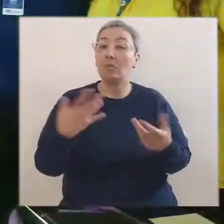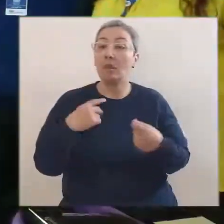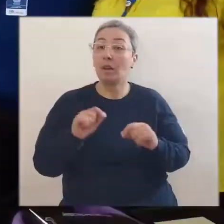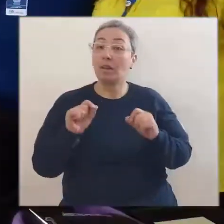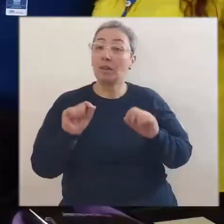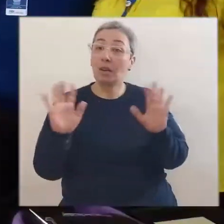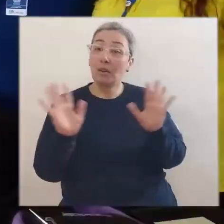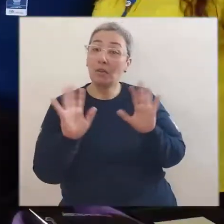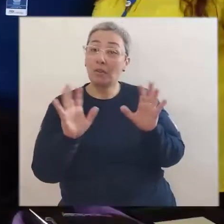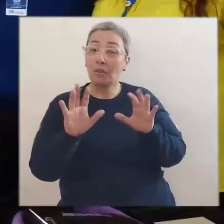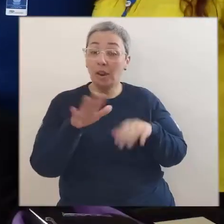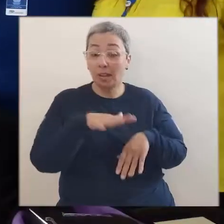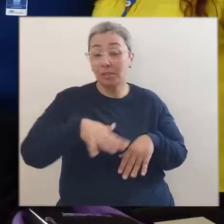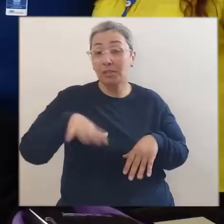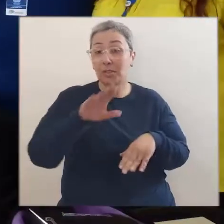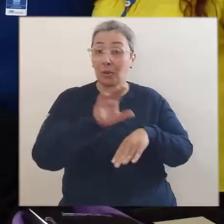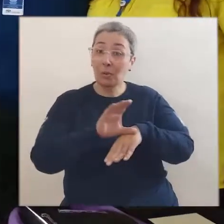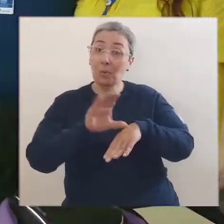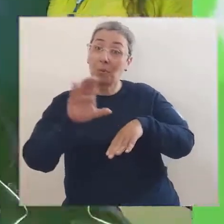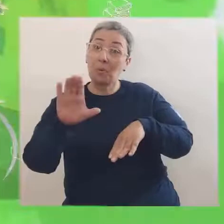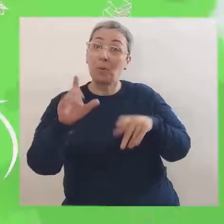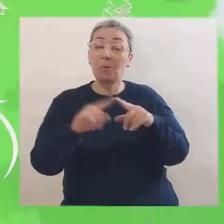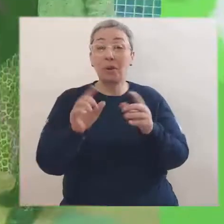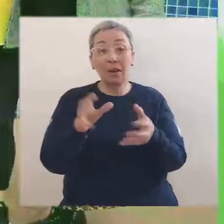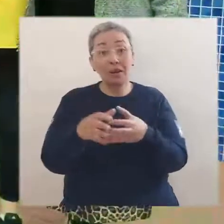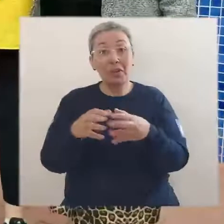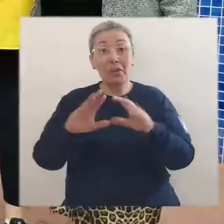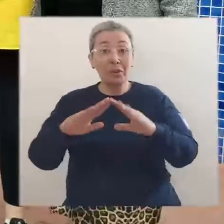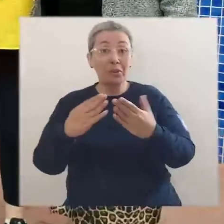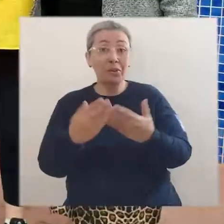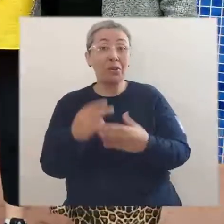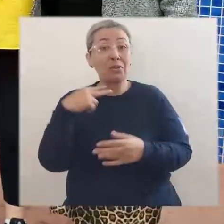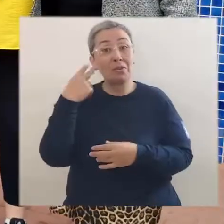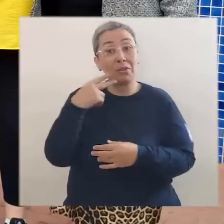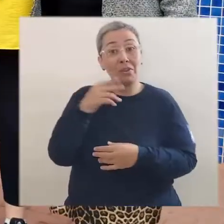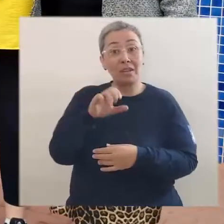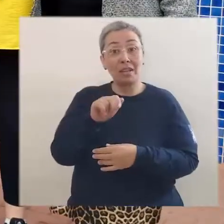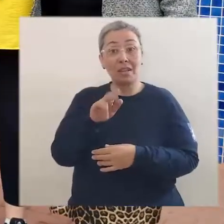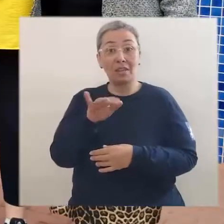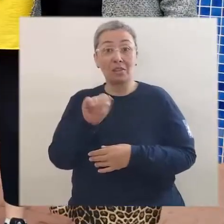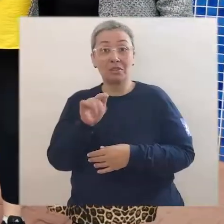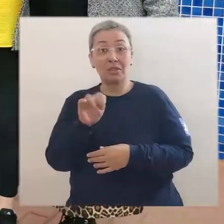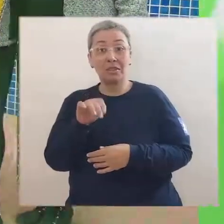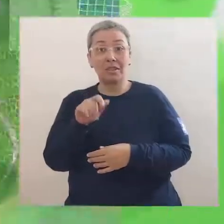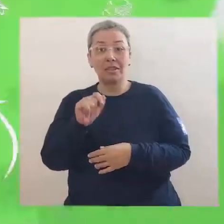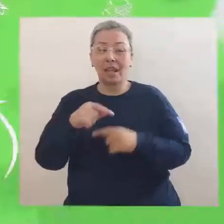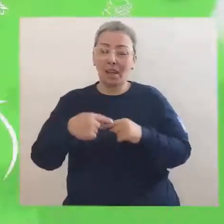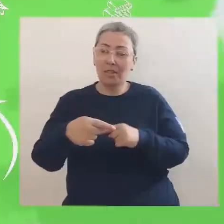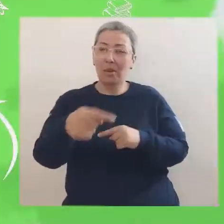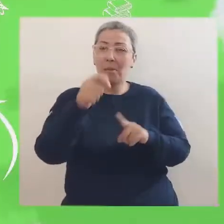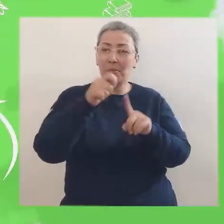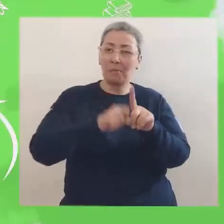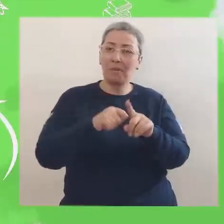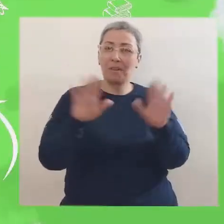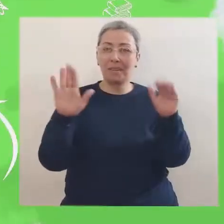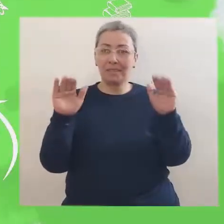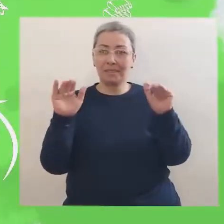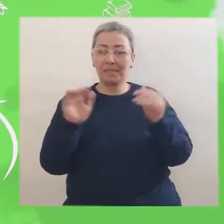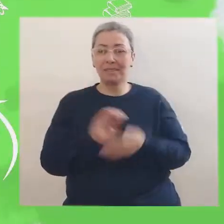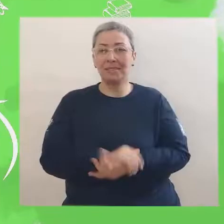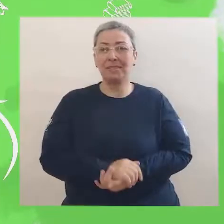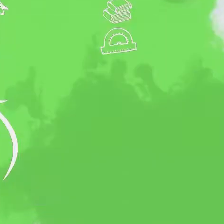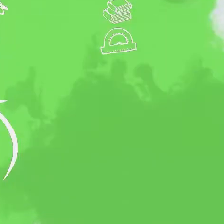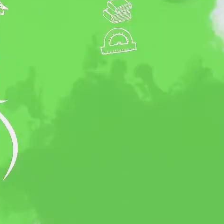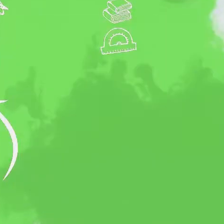E assim a gente se despede da região de Cumbica e da galera da EPG Vereador Carlos Franquim. Até o mês que vem, pessoal.